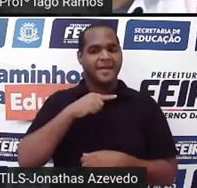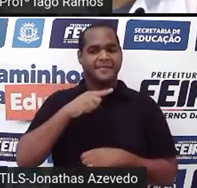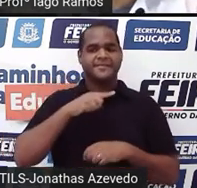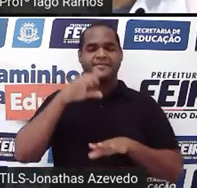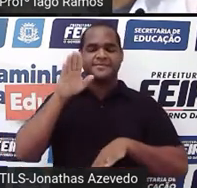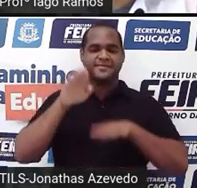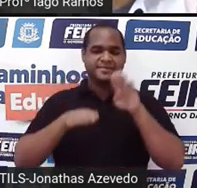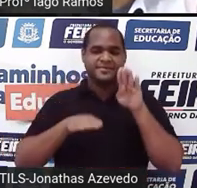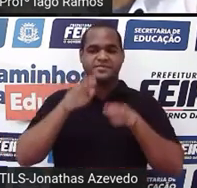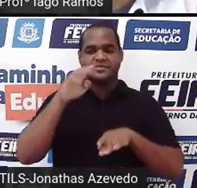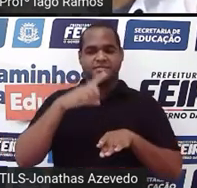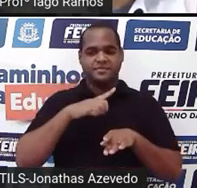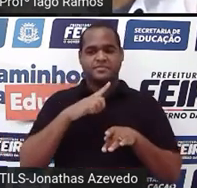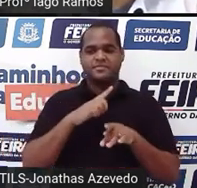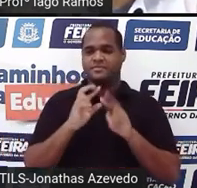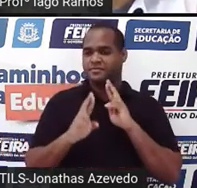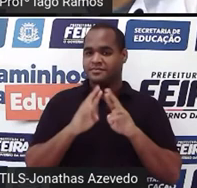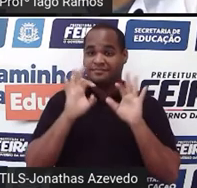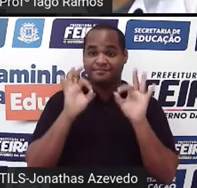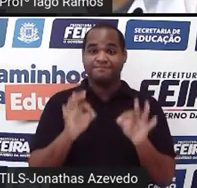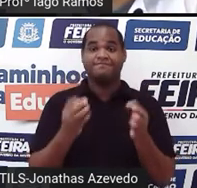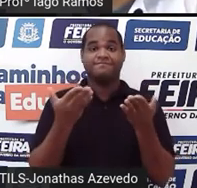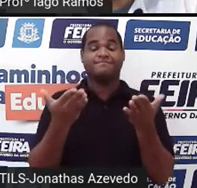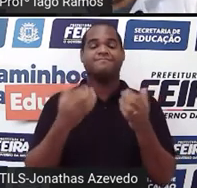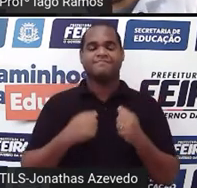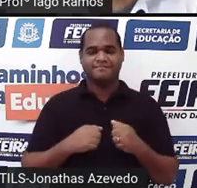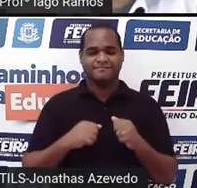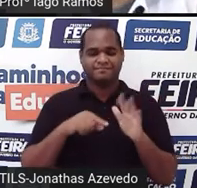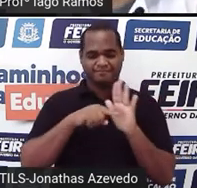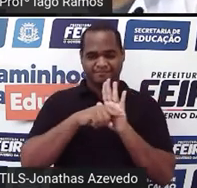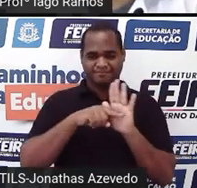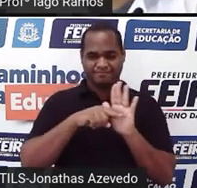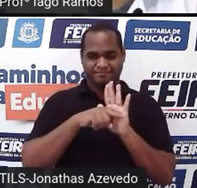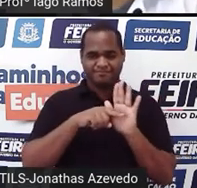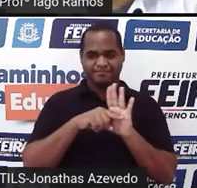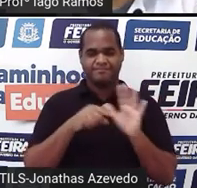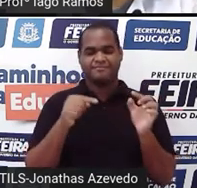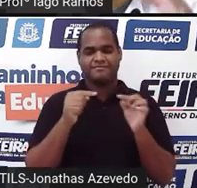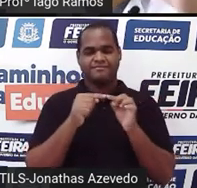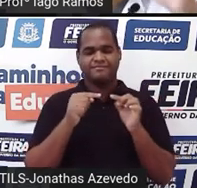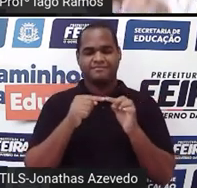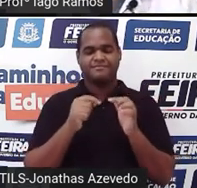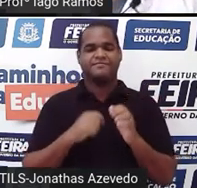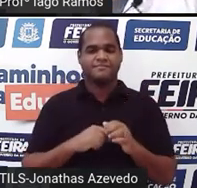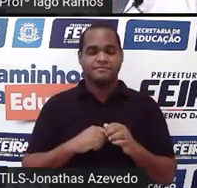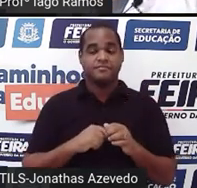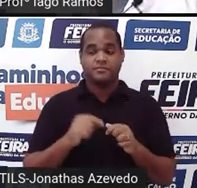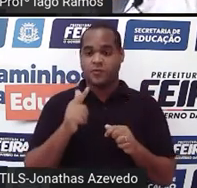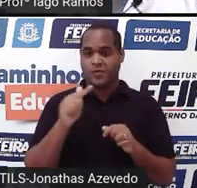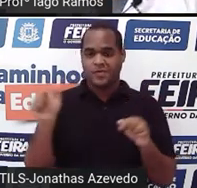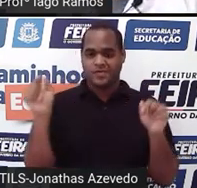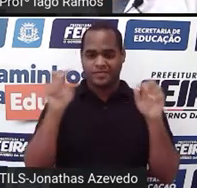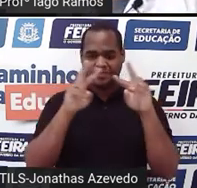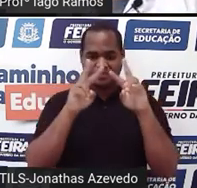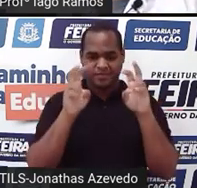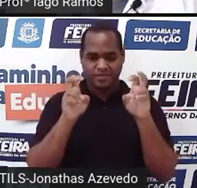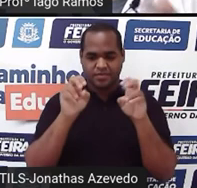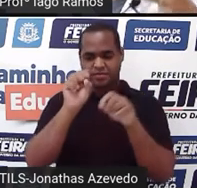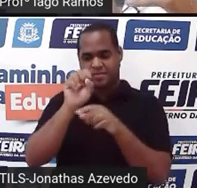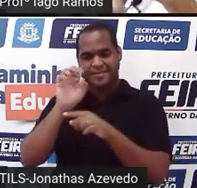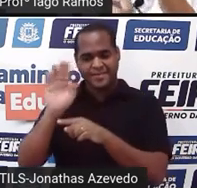né, são seis resultados aí nessa pesquisa, tá bom? Então, além do título, subtítulo,